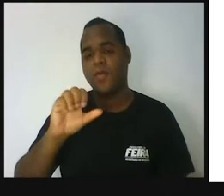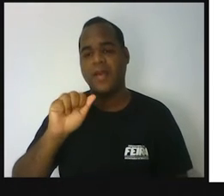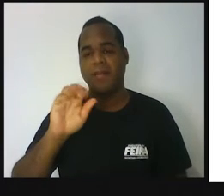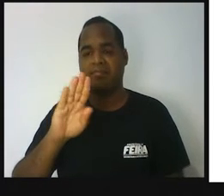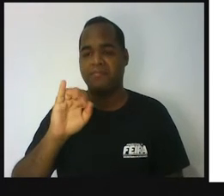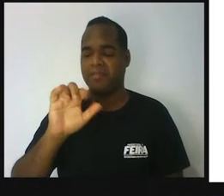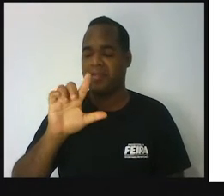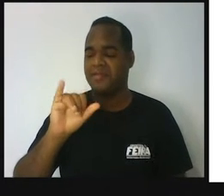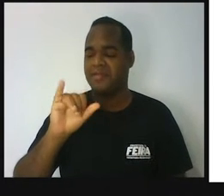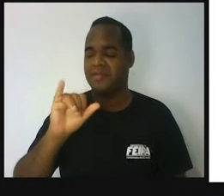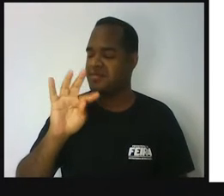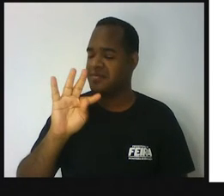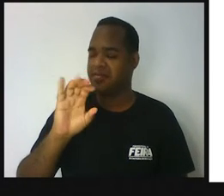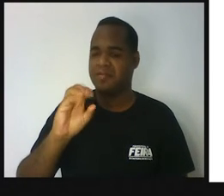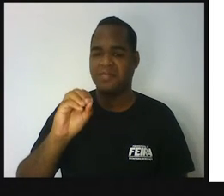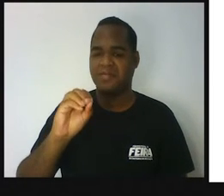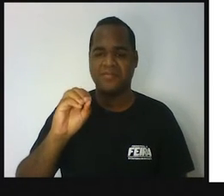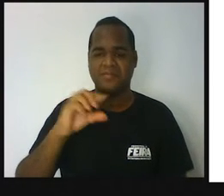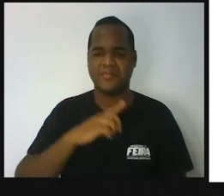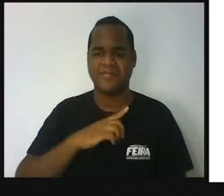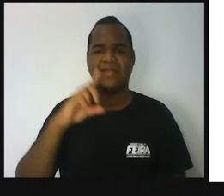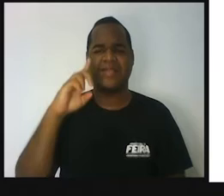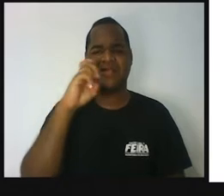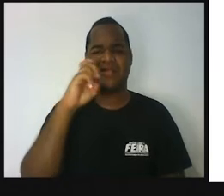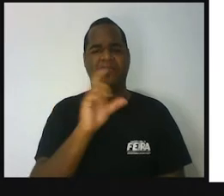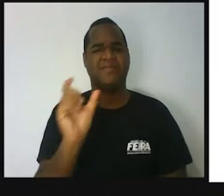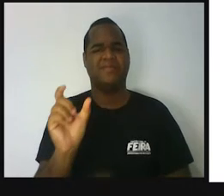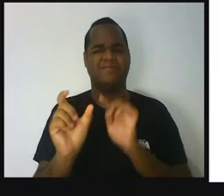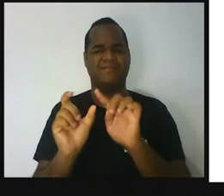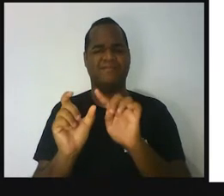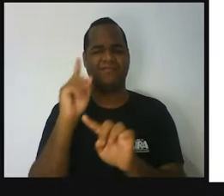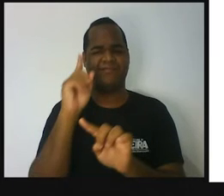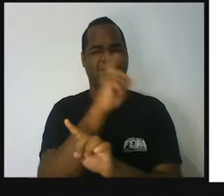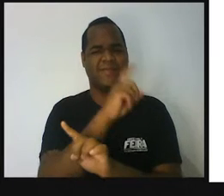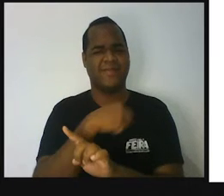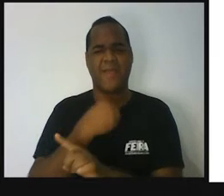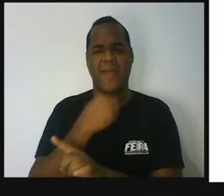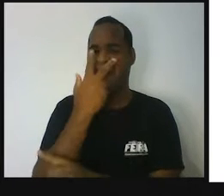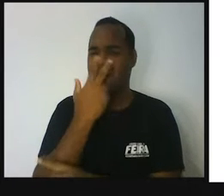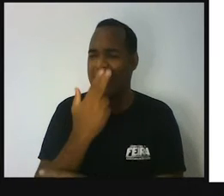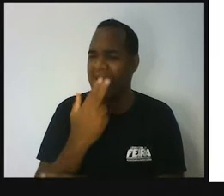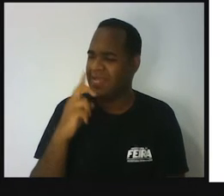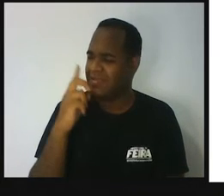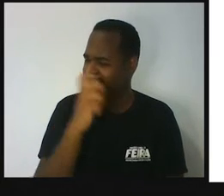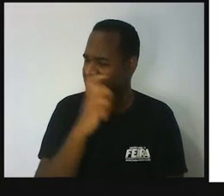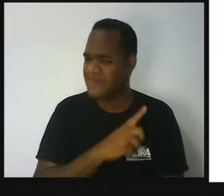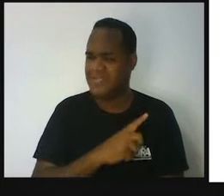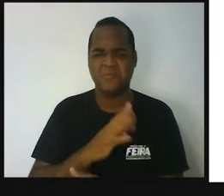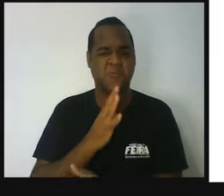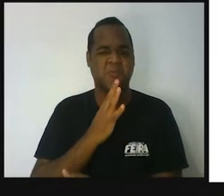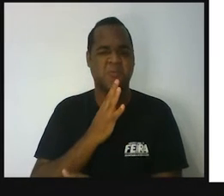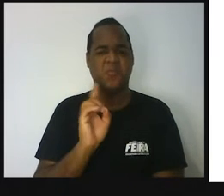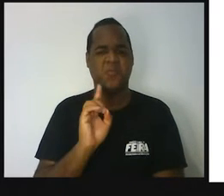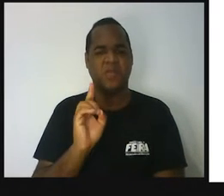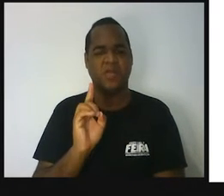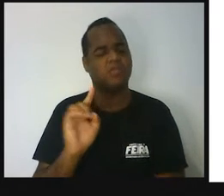Professor, essa palavra é muito esquisita, é muito difícil isso, não é não.